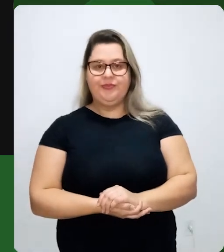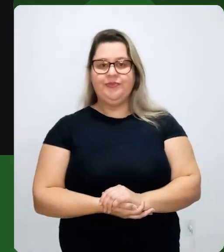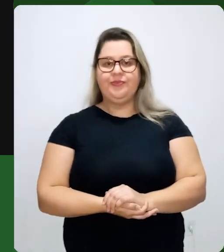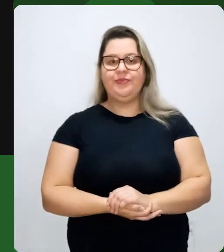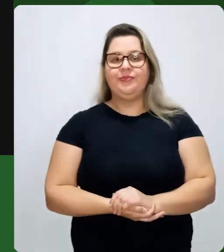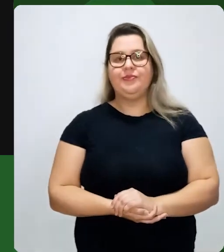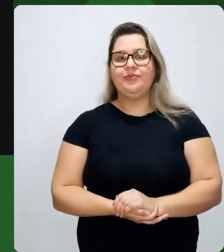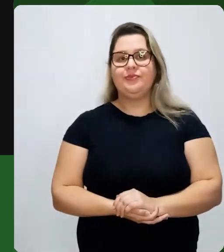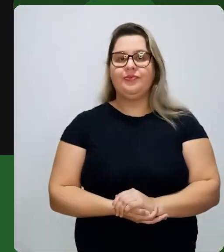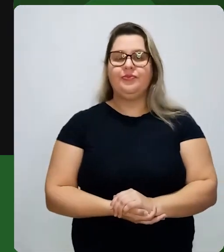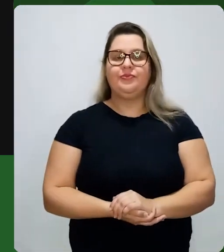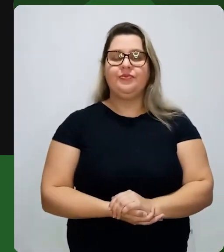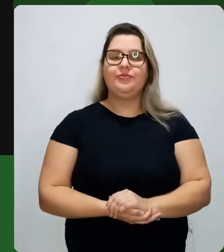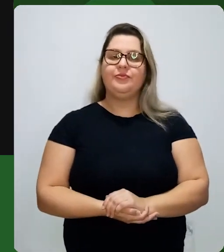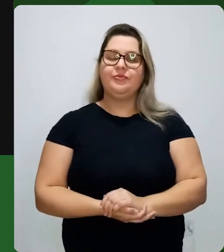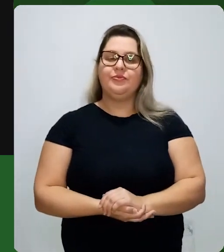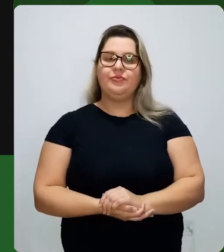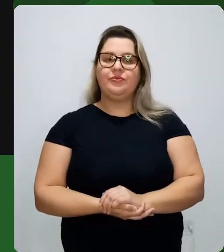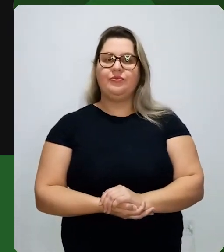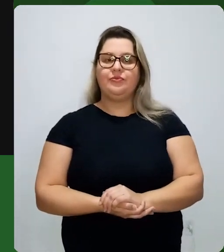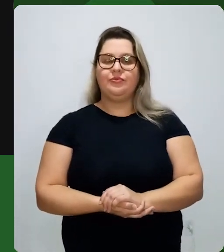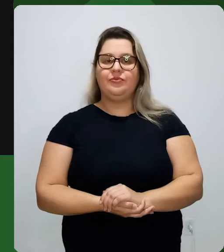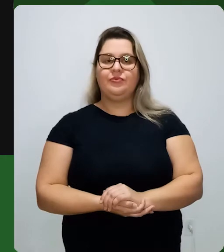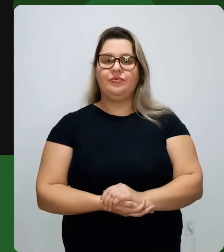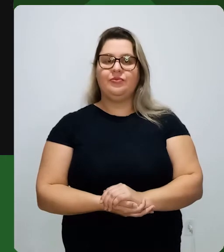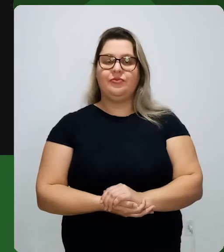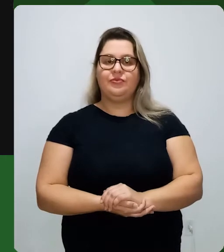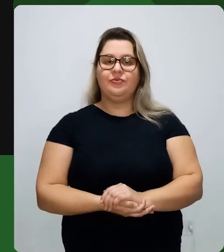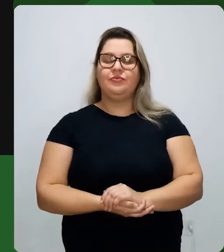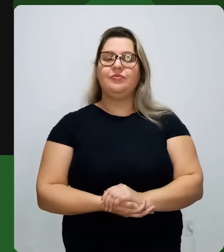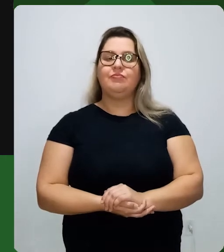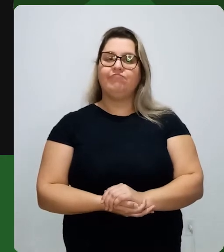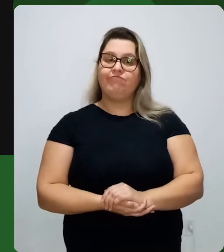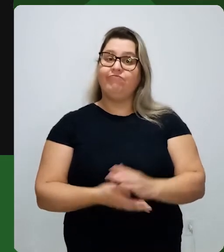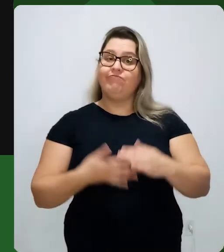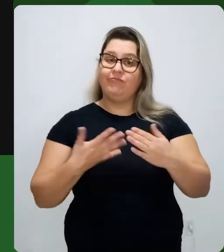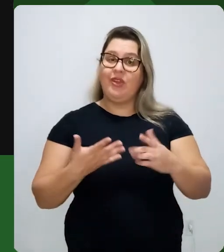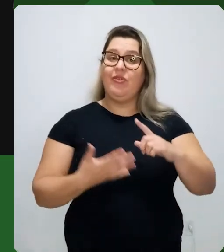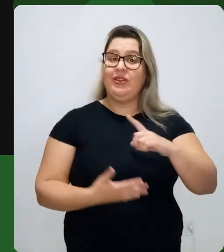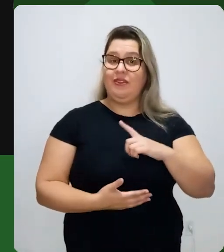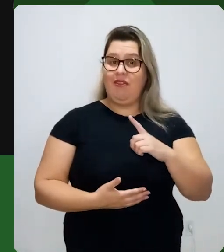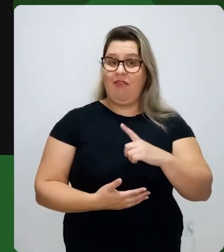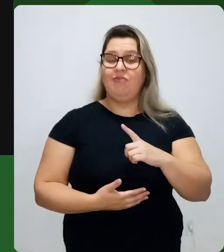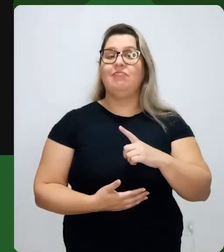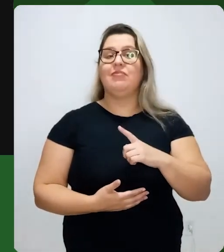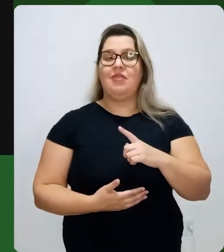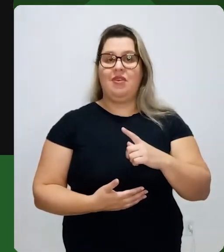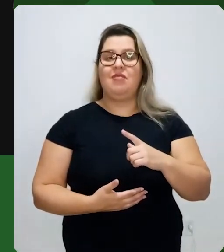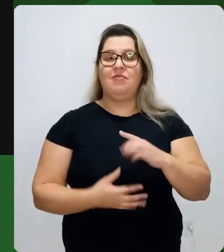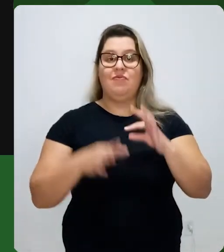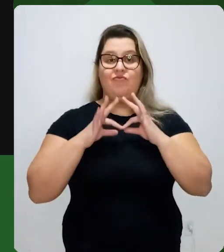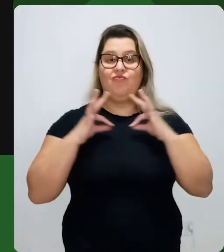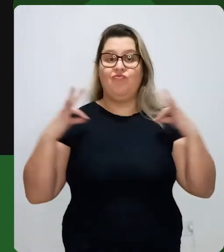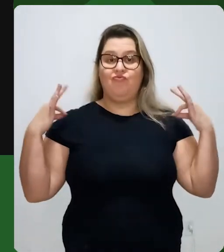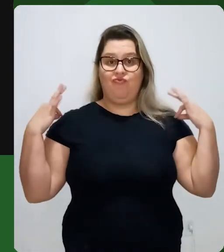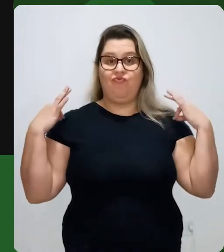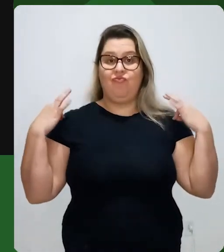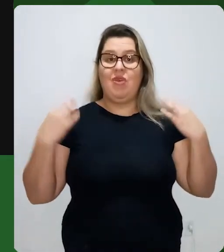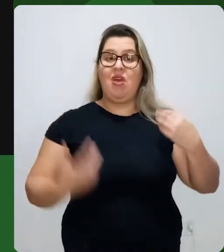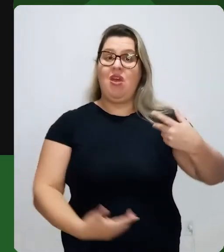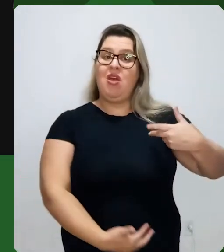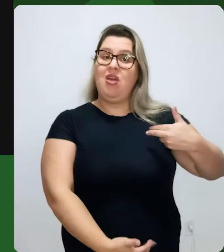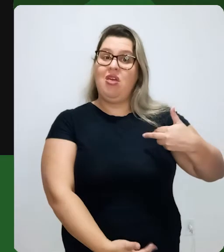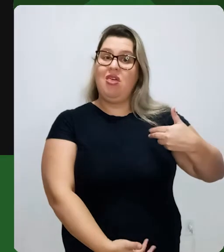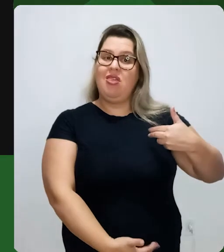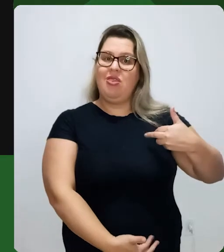1,8 centímetros. Então, eu tenho aqui a mesma largura dos